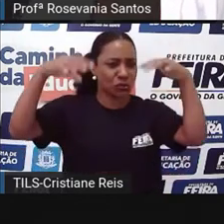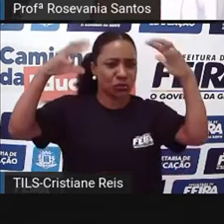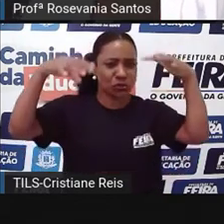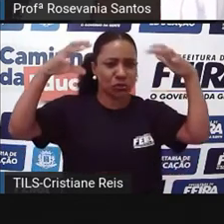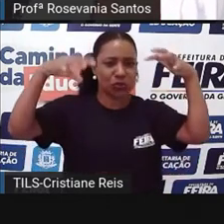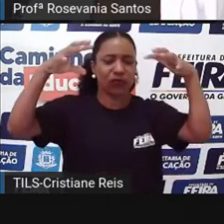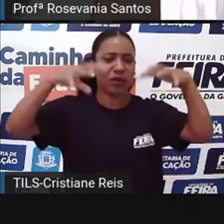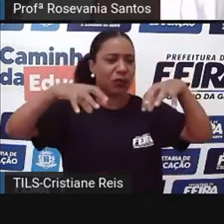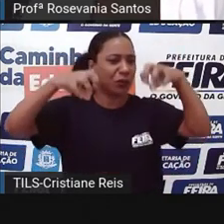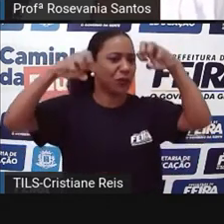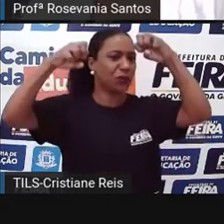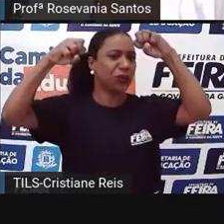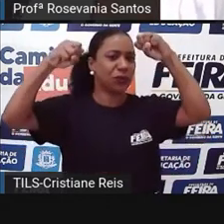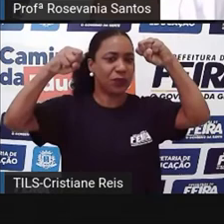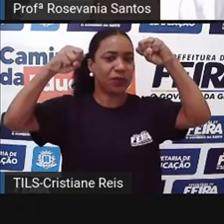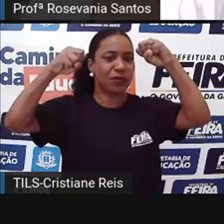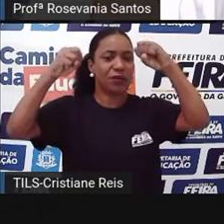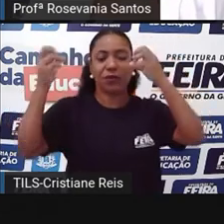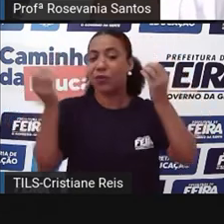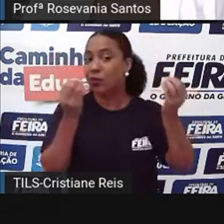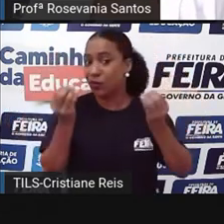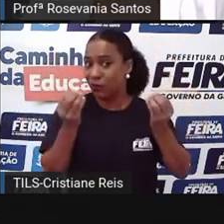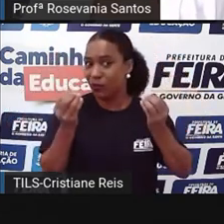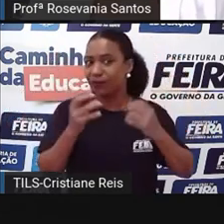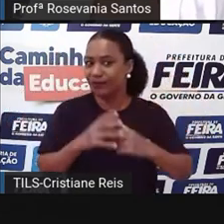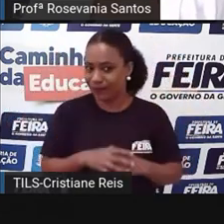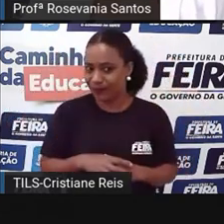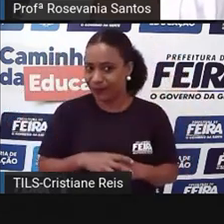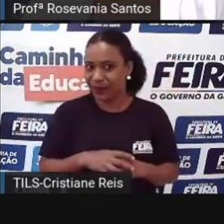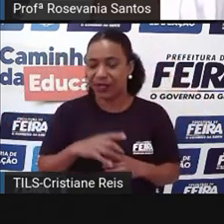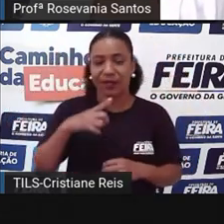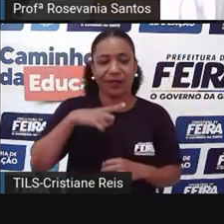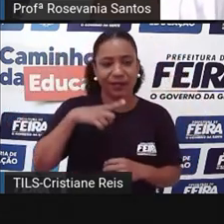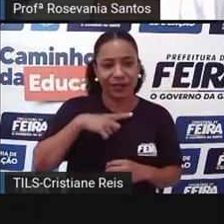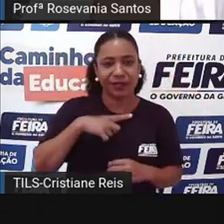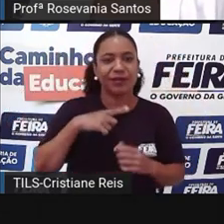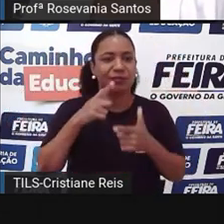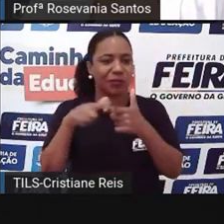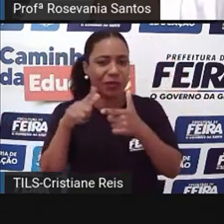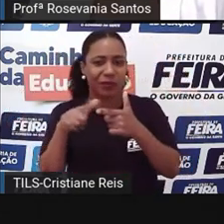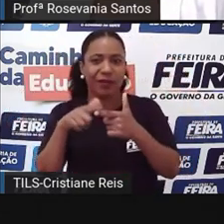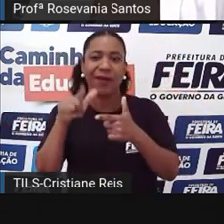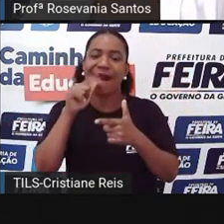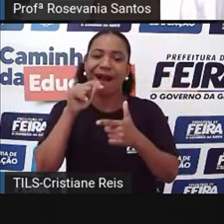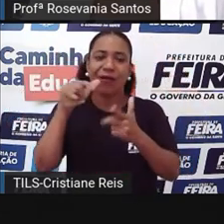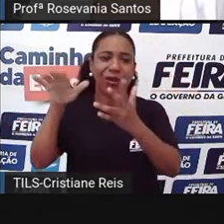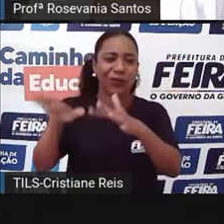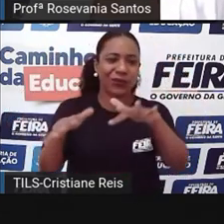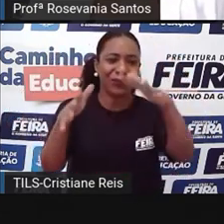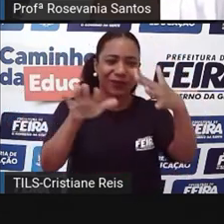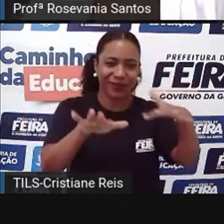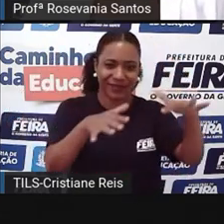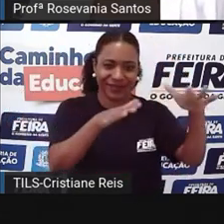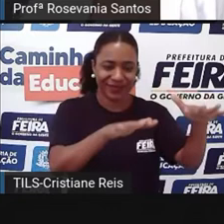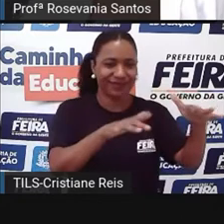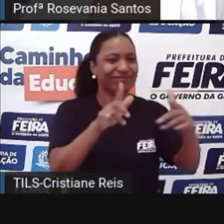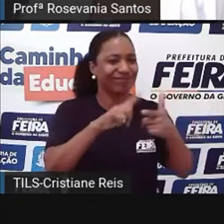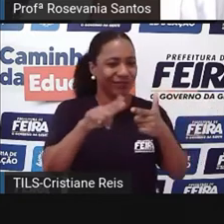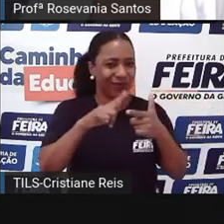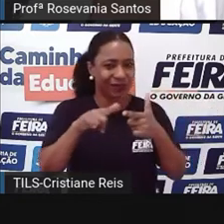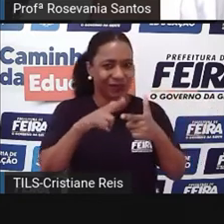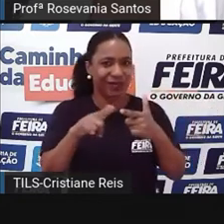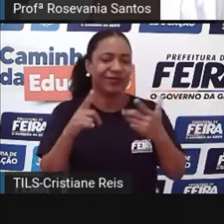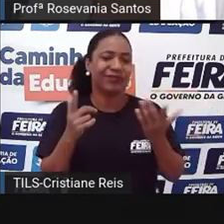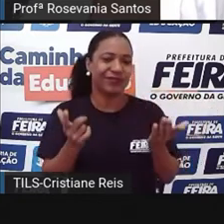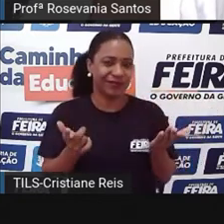Porque a gente passa por alguns fatores, por exemplo, os fatores oceânicos. A gente tem aqui, né, as